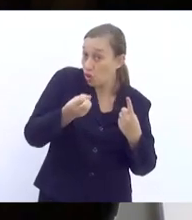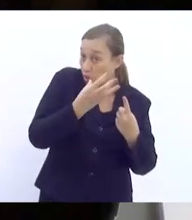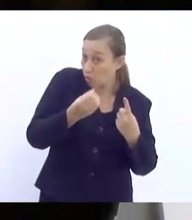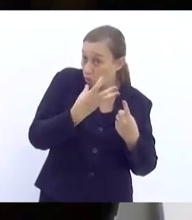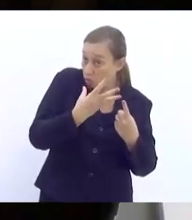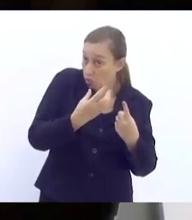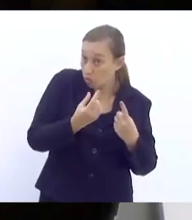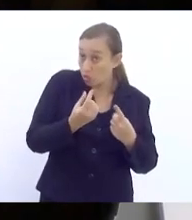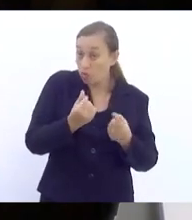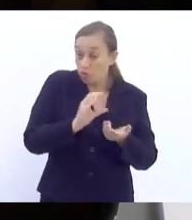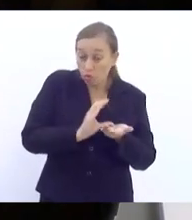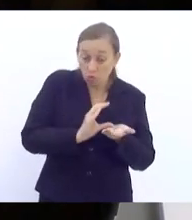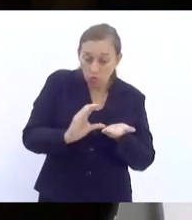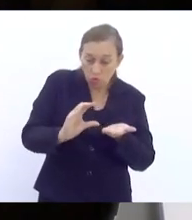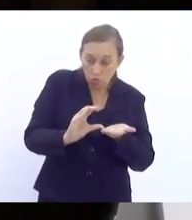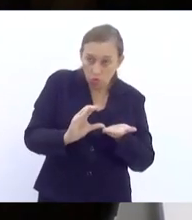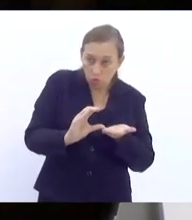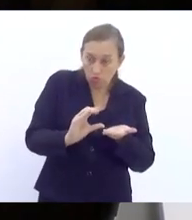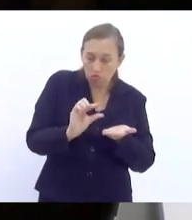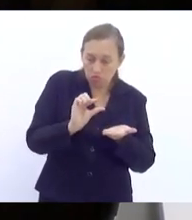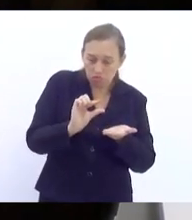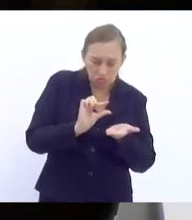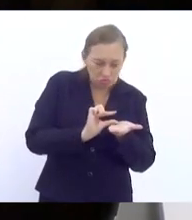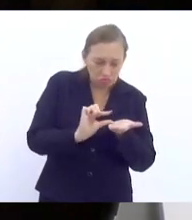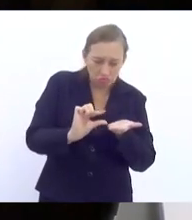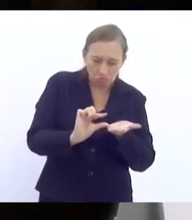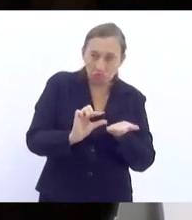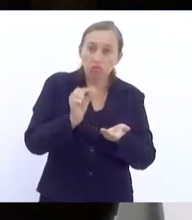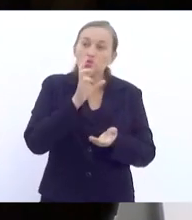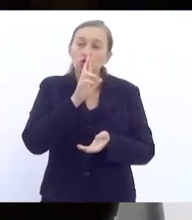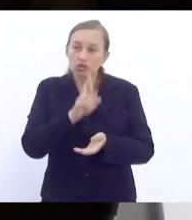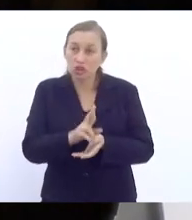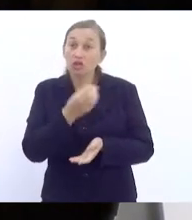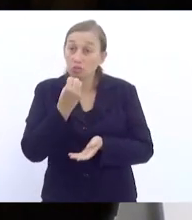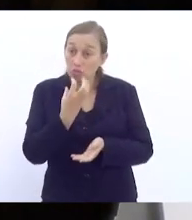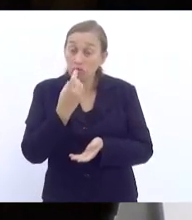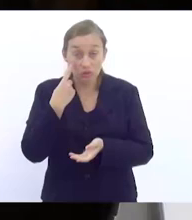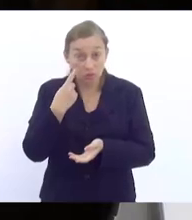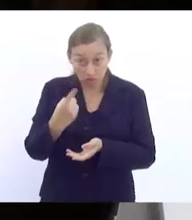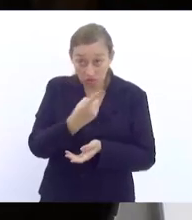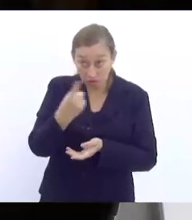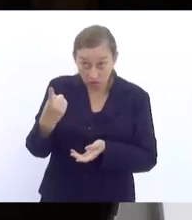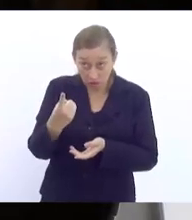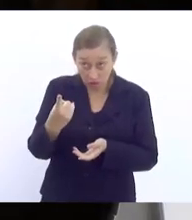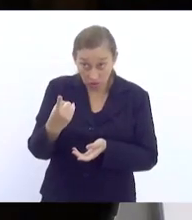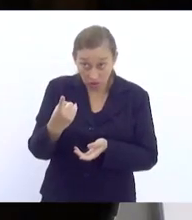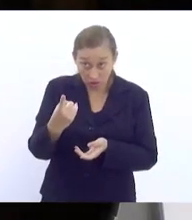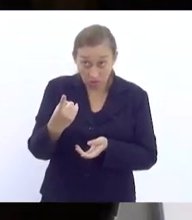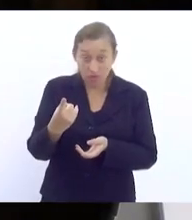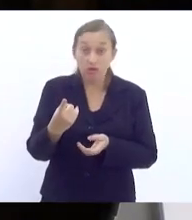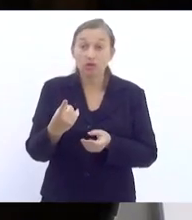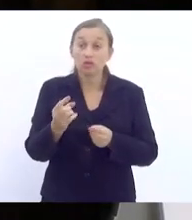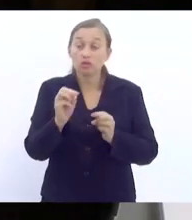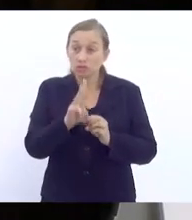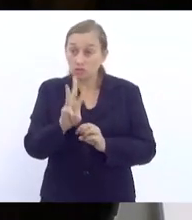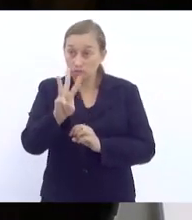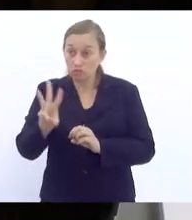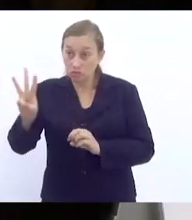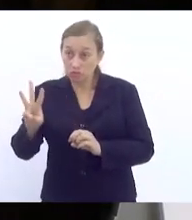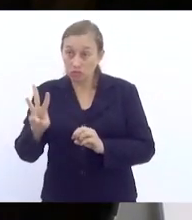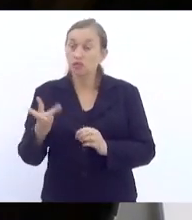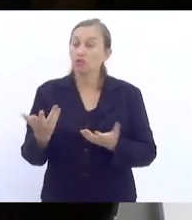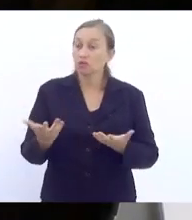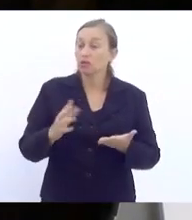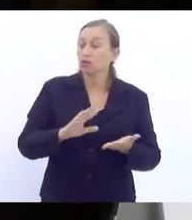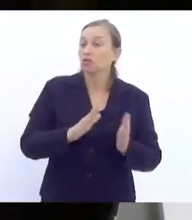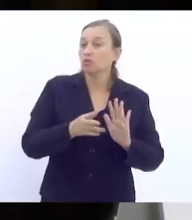houve um custeio muito curto, num período muito curto, mas que trouxe resultados, e vocês podem ver nos portais da transparência, significativos para